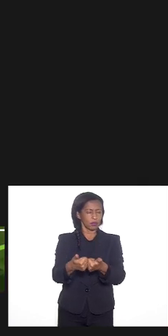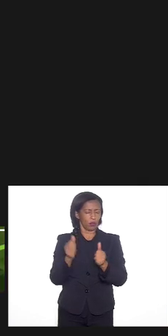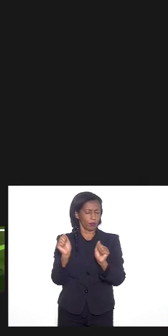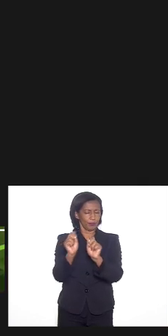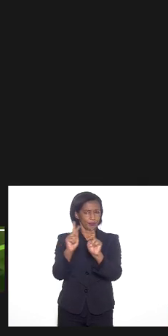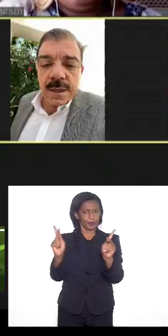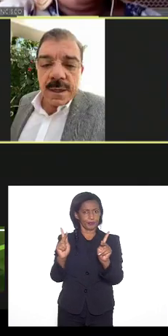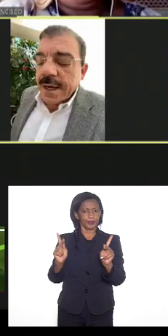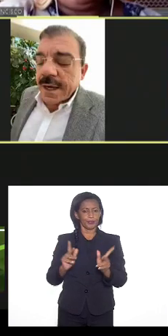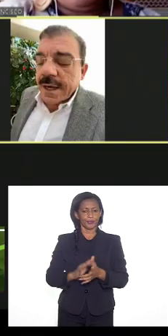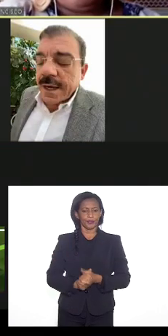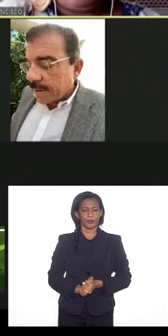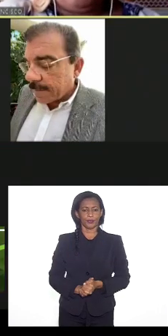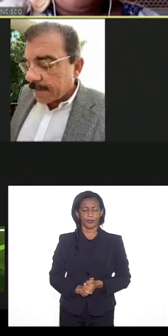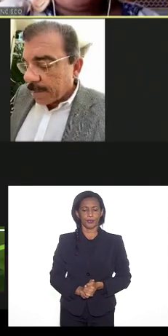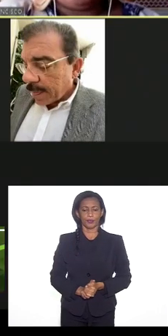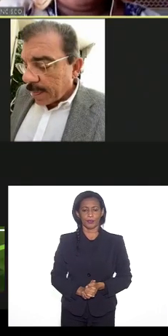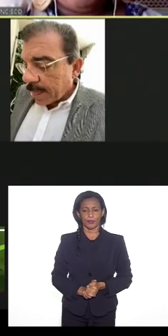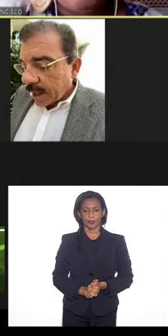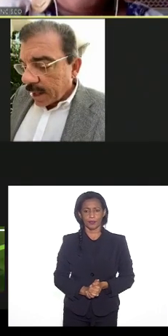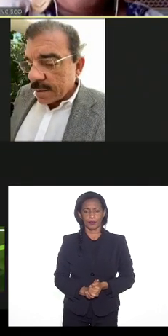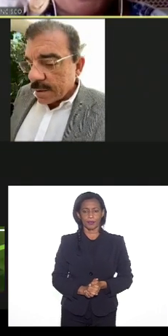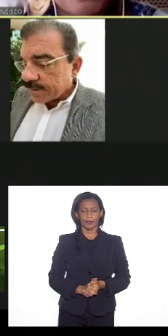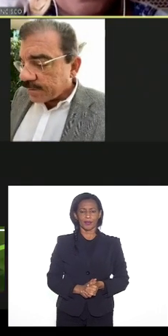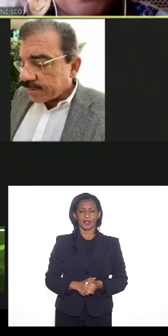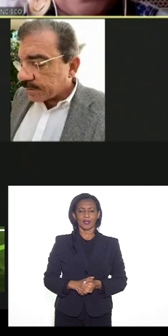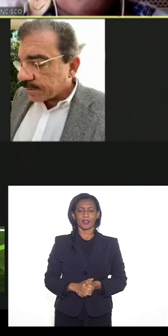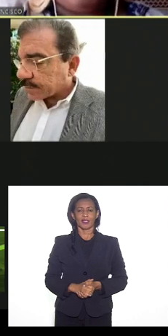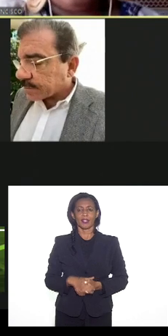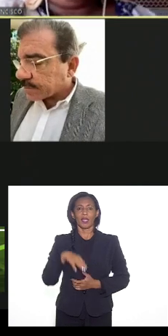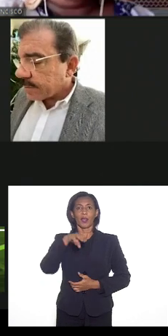ok ok deputada Marta Rocha é